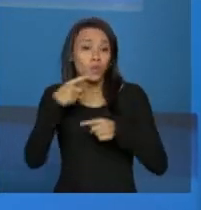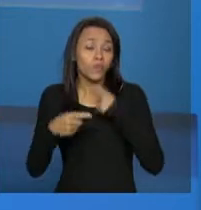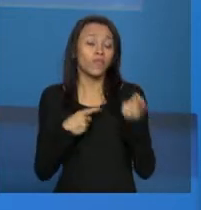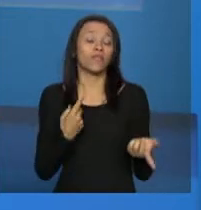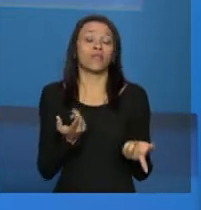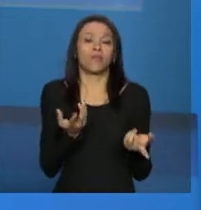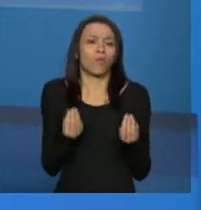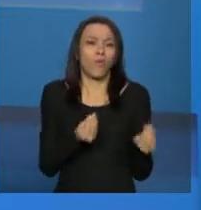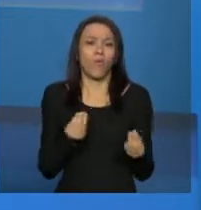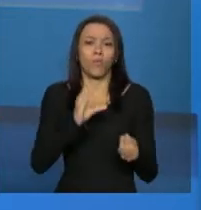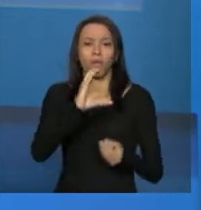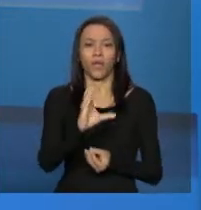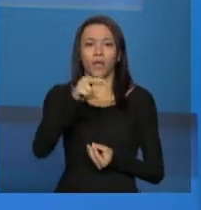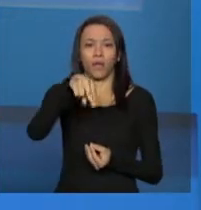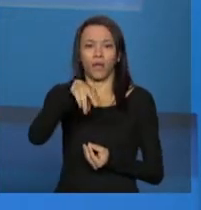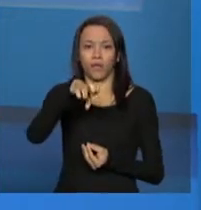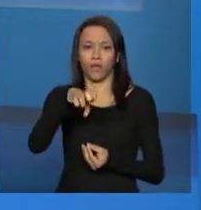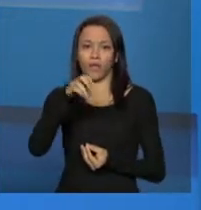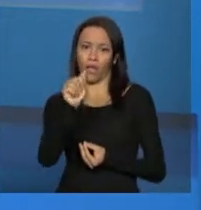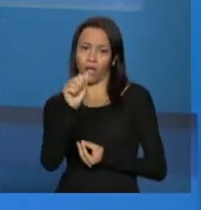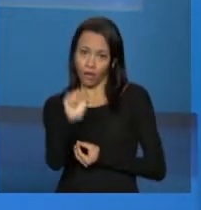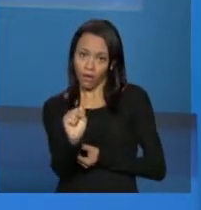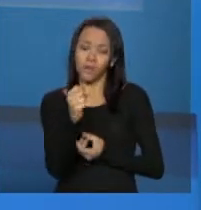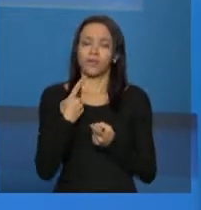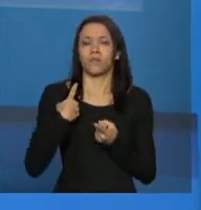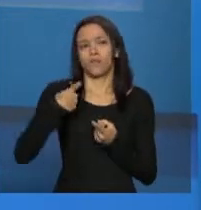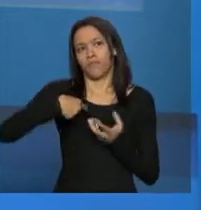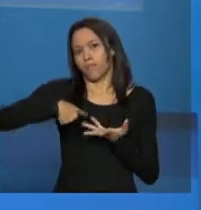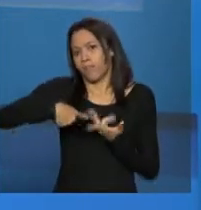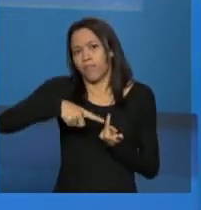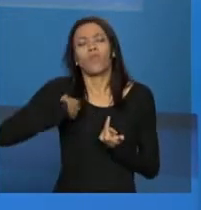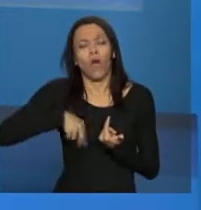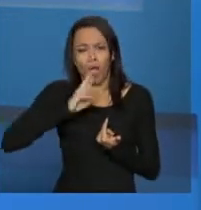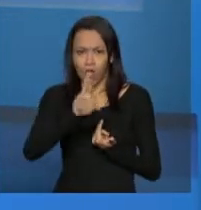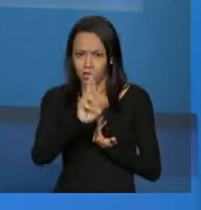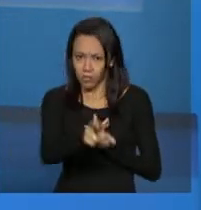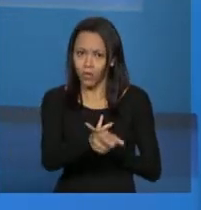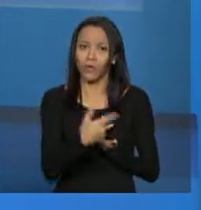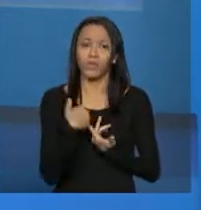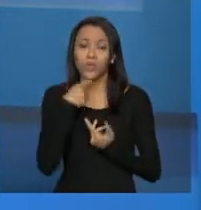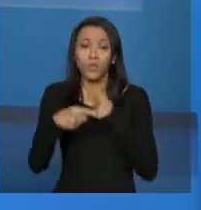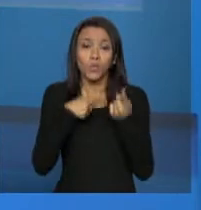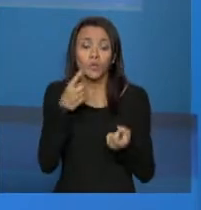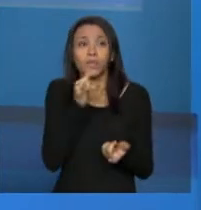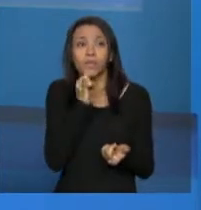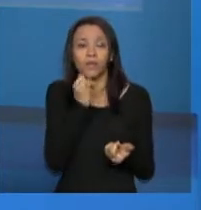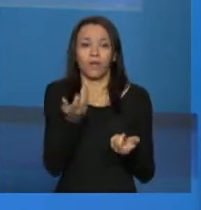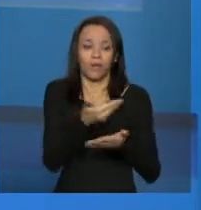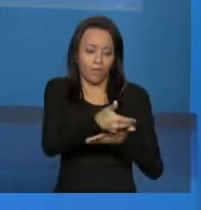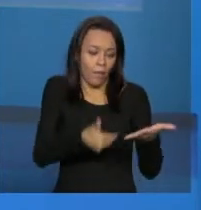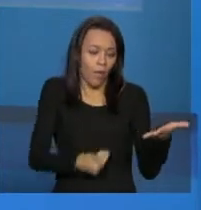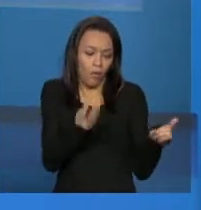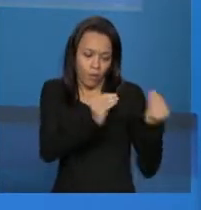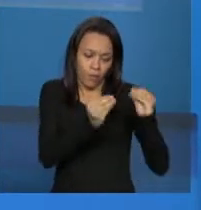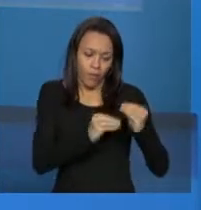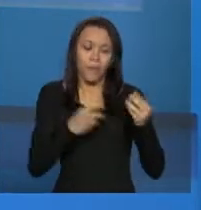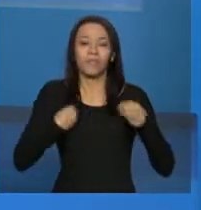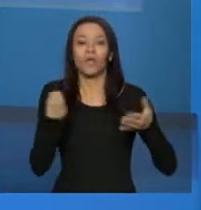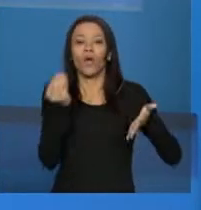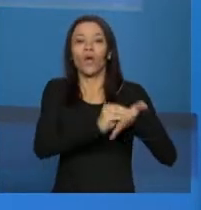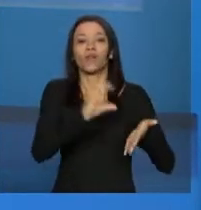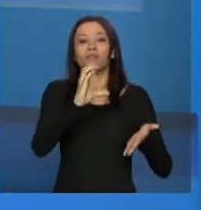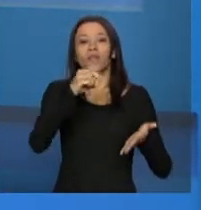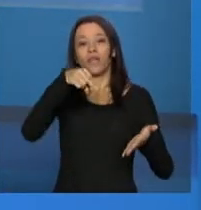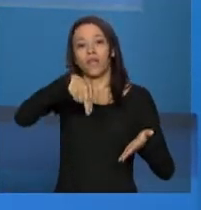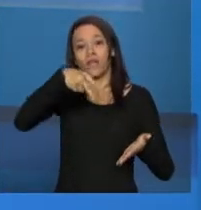privada de assistência. A gente responde prontamente. Se for dúvida sobre o preenchimento, sempre colocar o CNPJ da entidade,